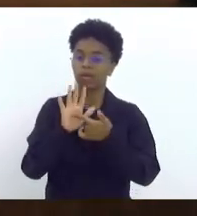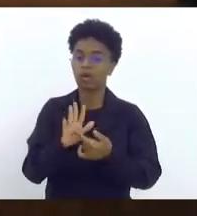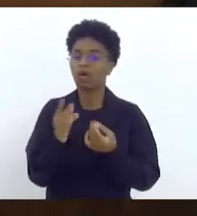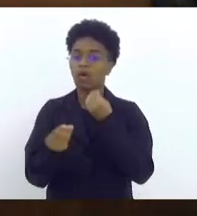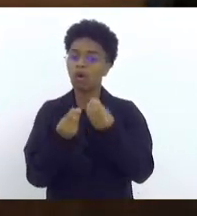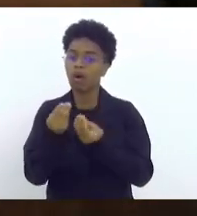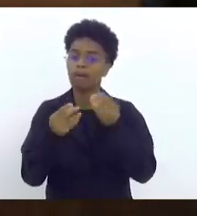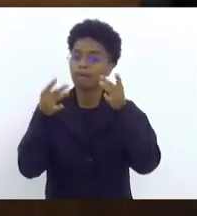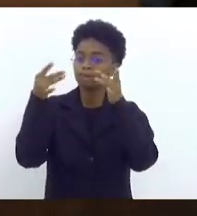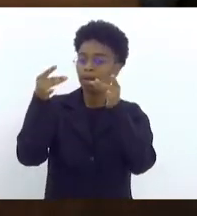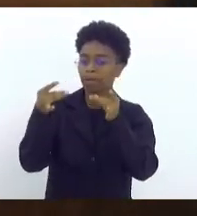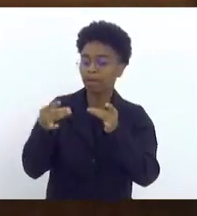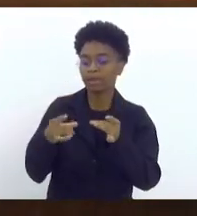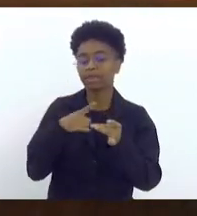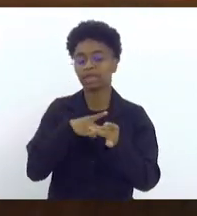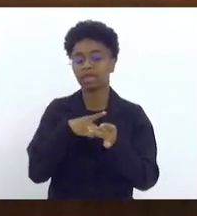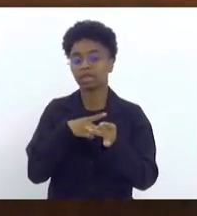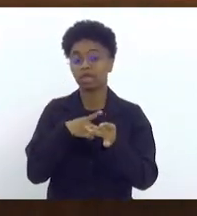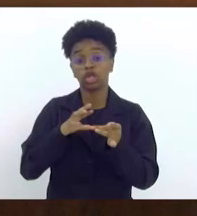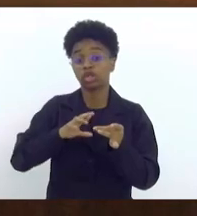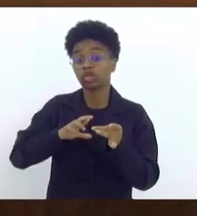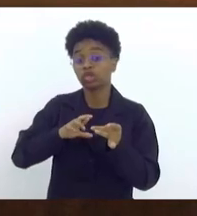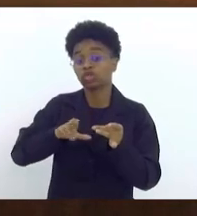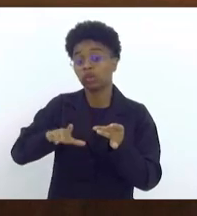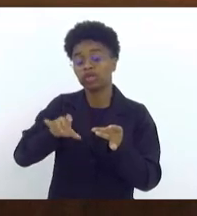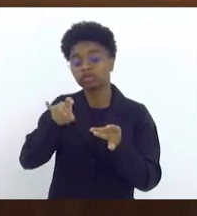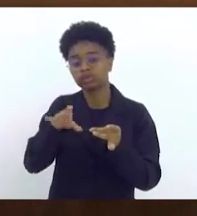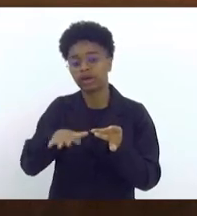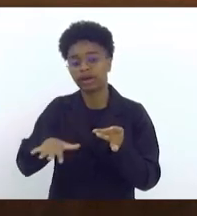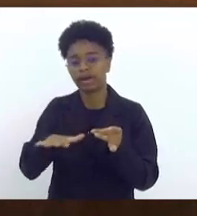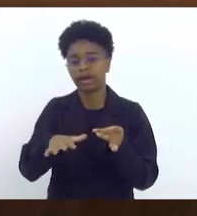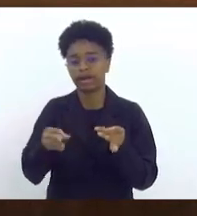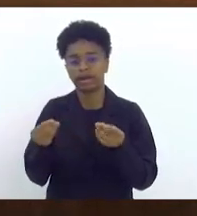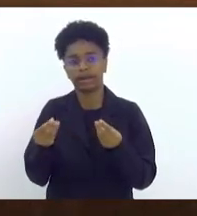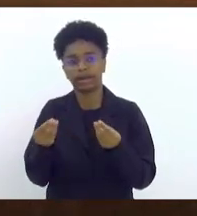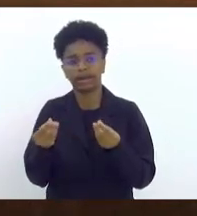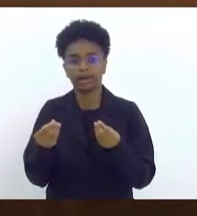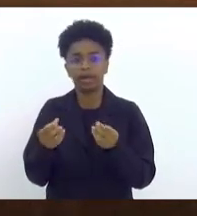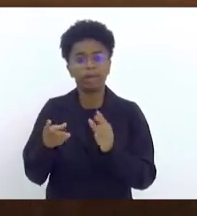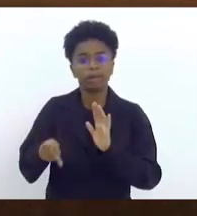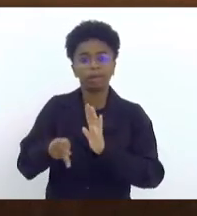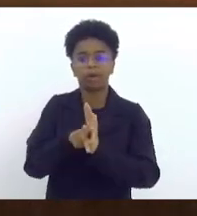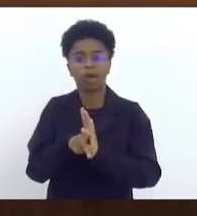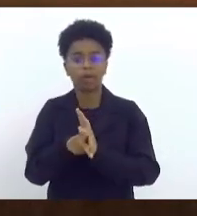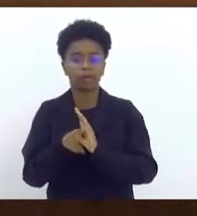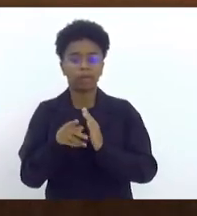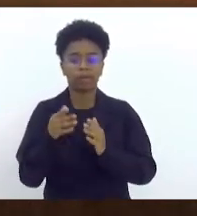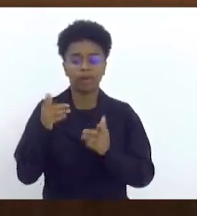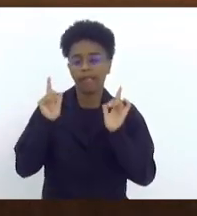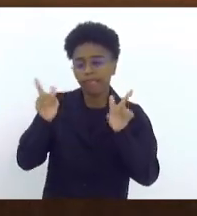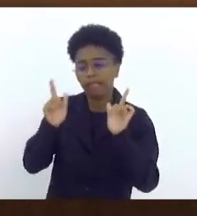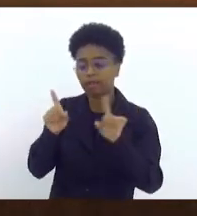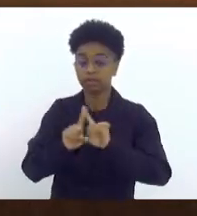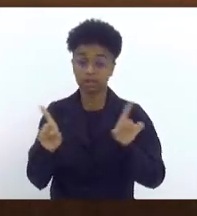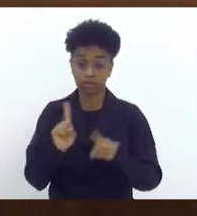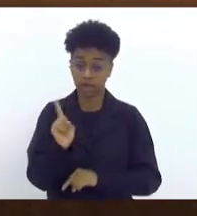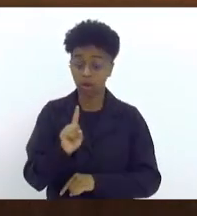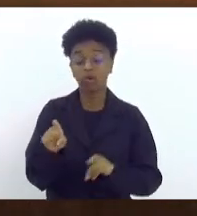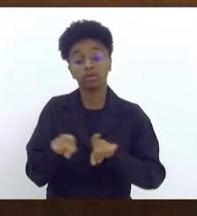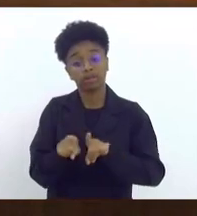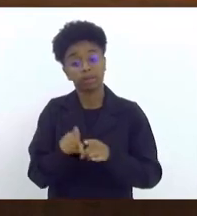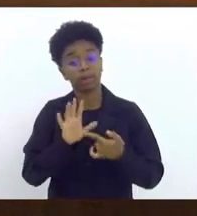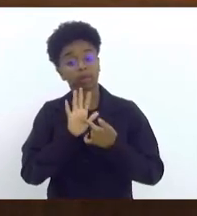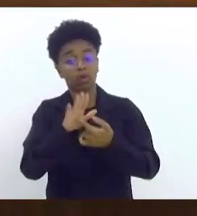que a gente tem, não só no campo do entretenimento, mas também trazer para a realidade